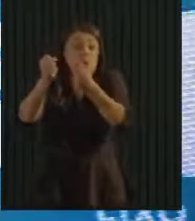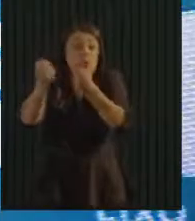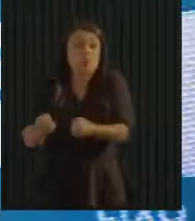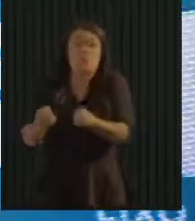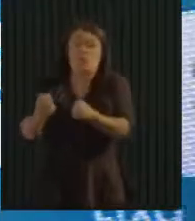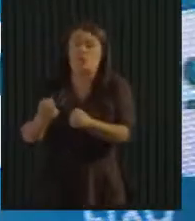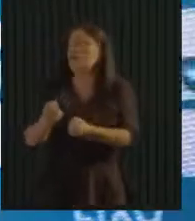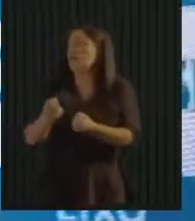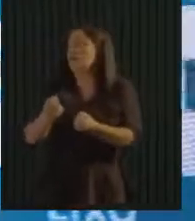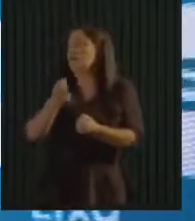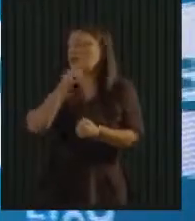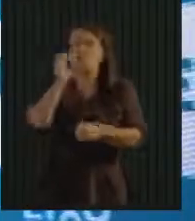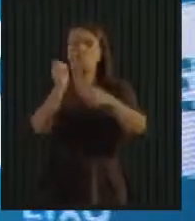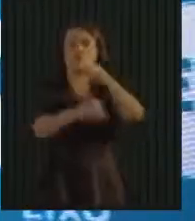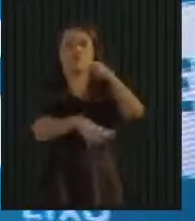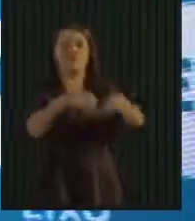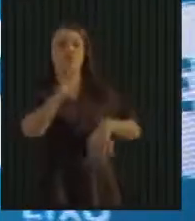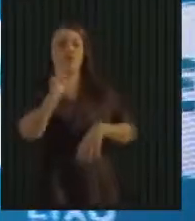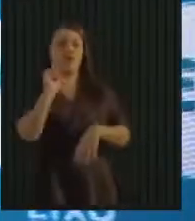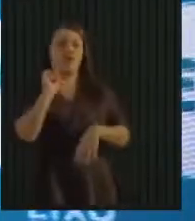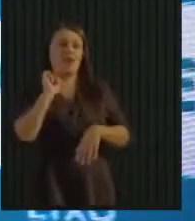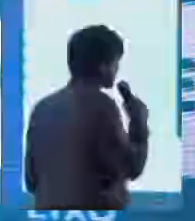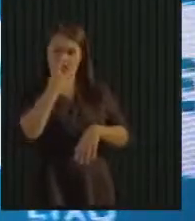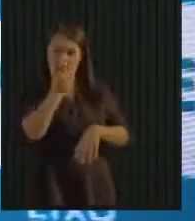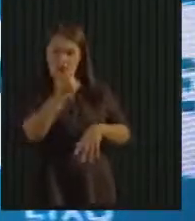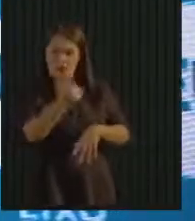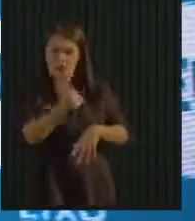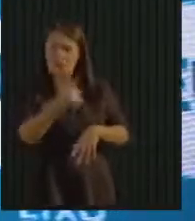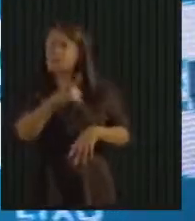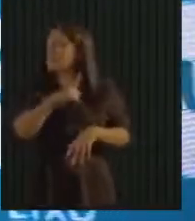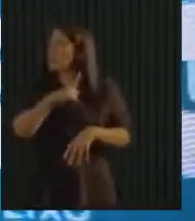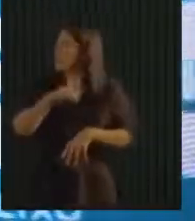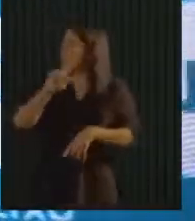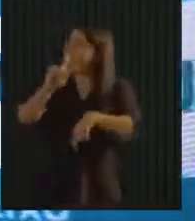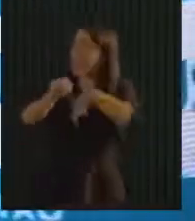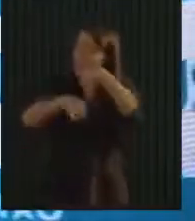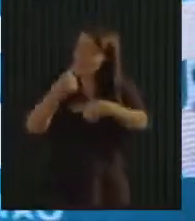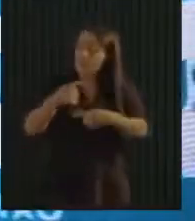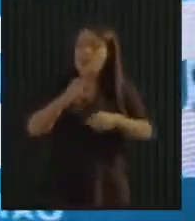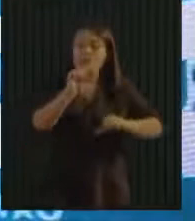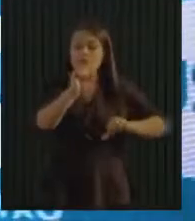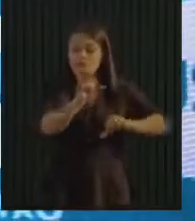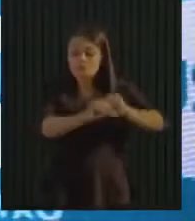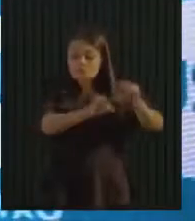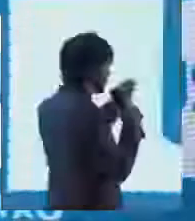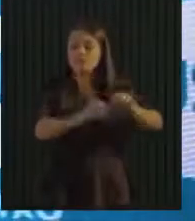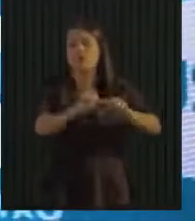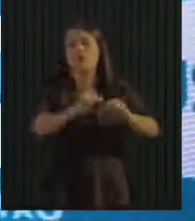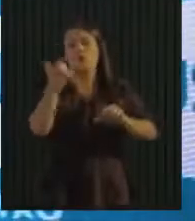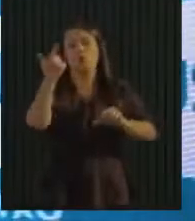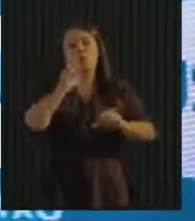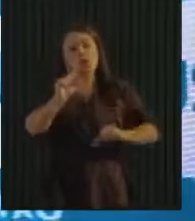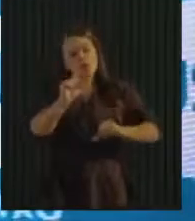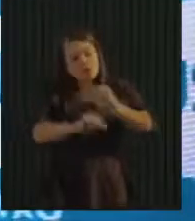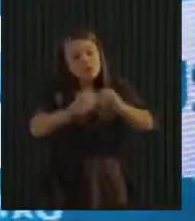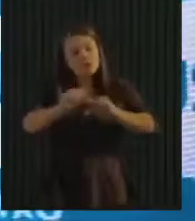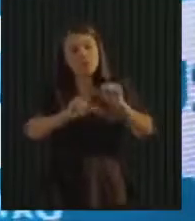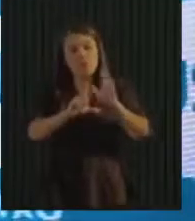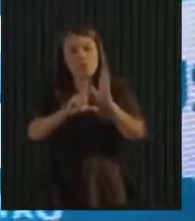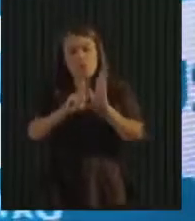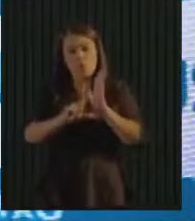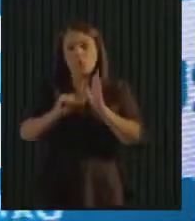gera em média 1,1 quilos de resíduo por dia, que tem aquela caracterização que ali na frente vai estar mais bem identificada. Mas,